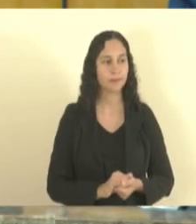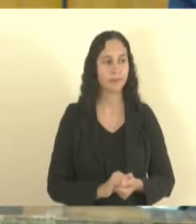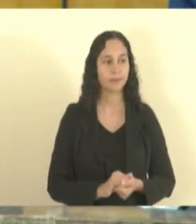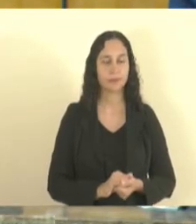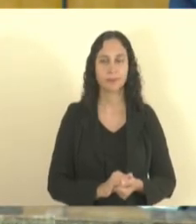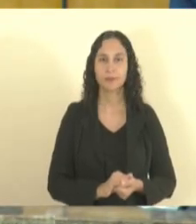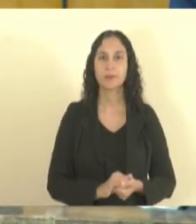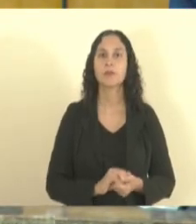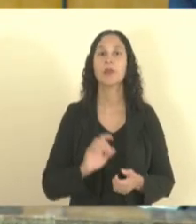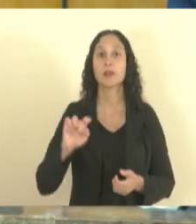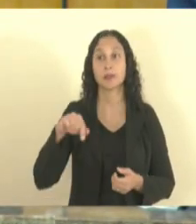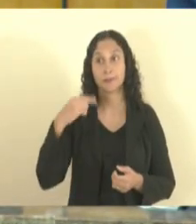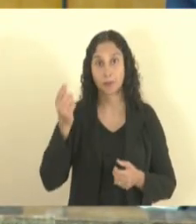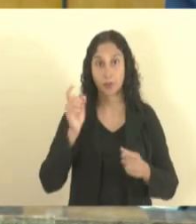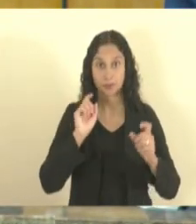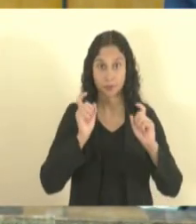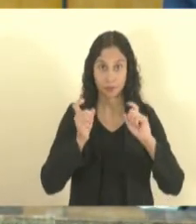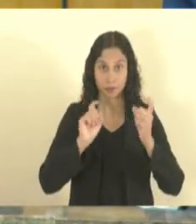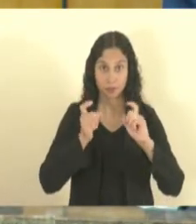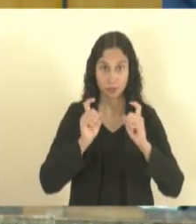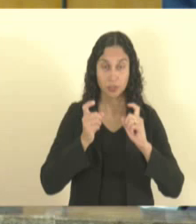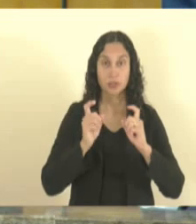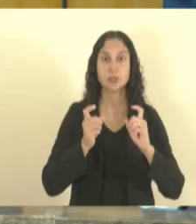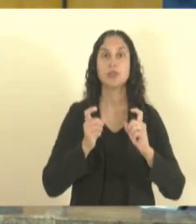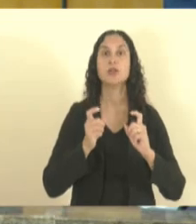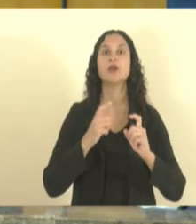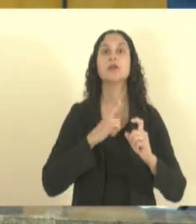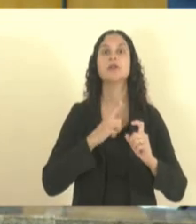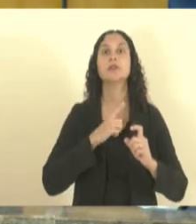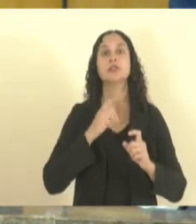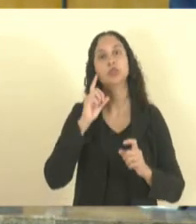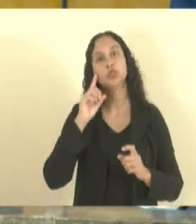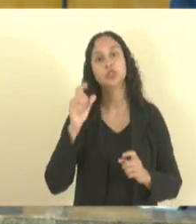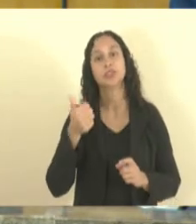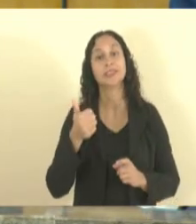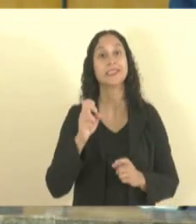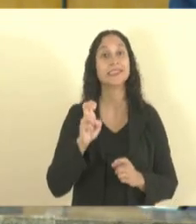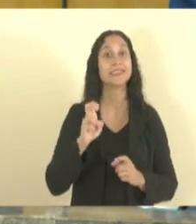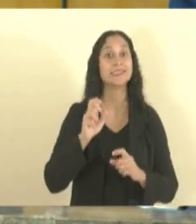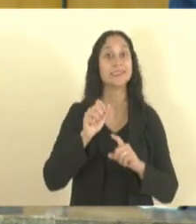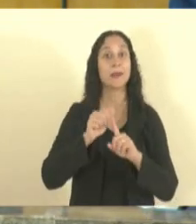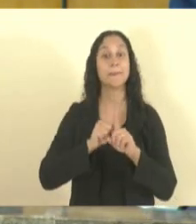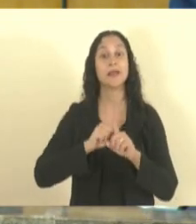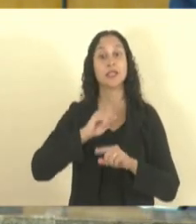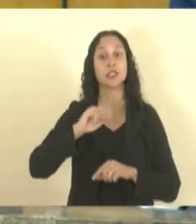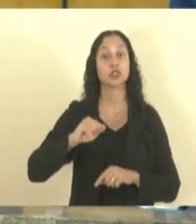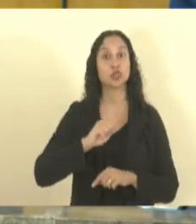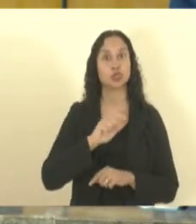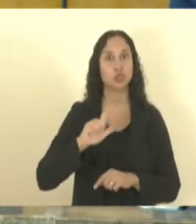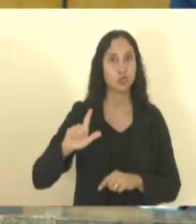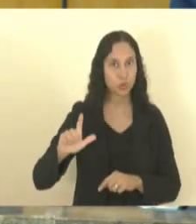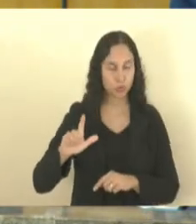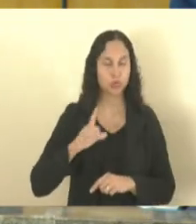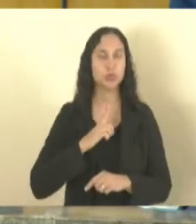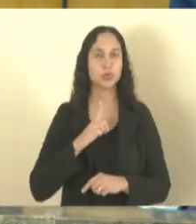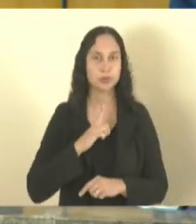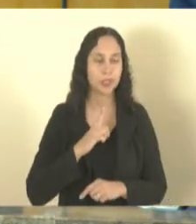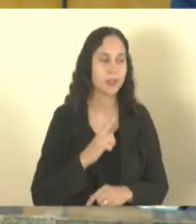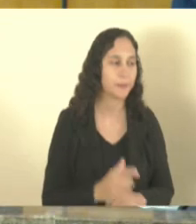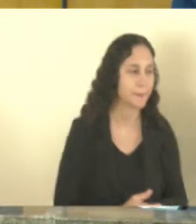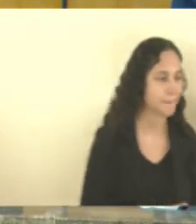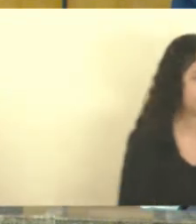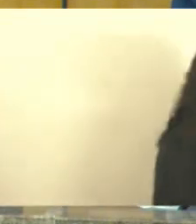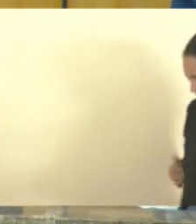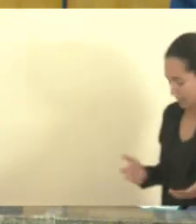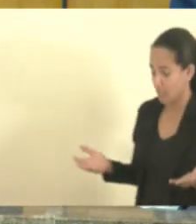então na próxima na nossa próxima reunião será no dia 15 de julho na reunião ordinária certo mas pode ser